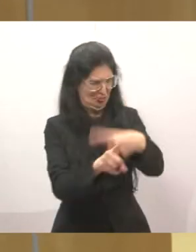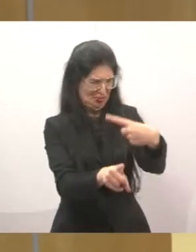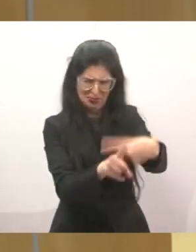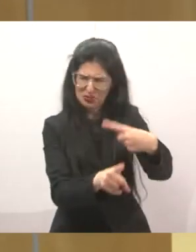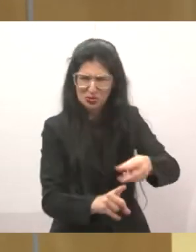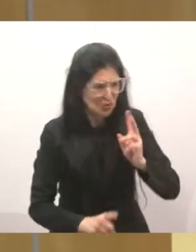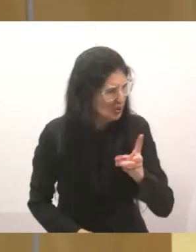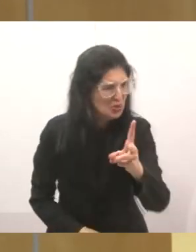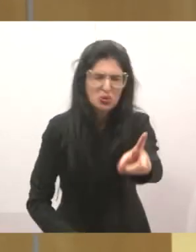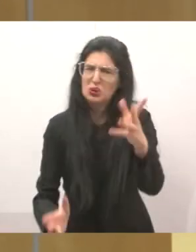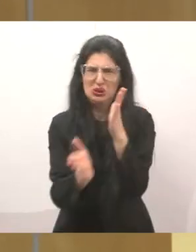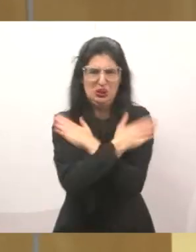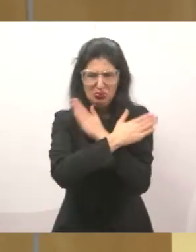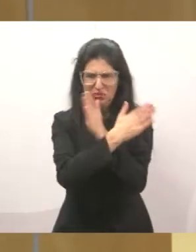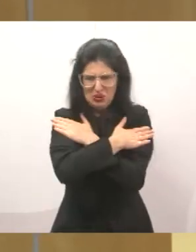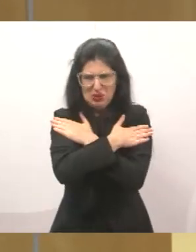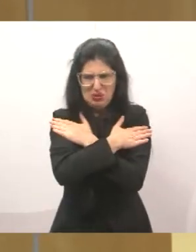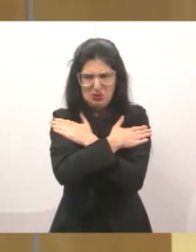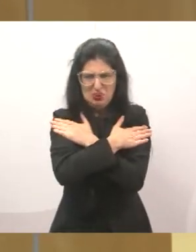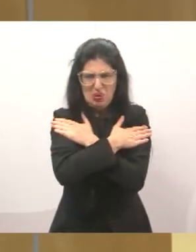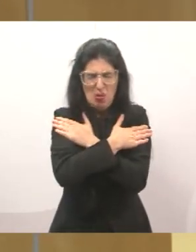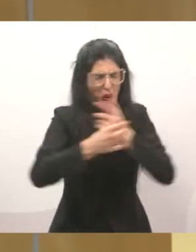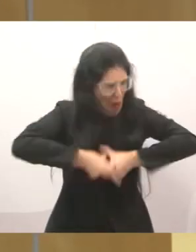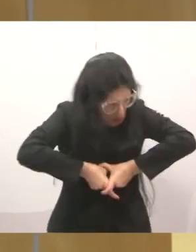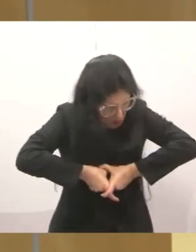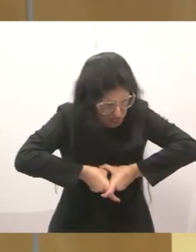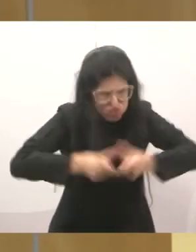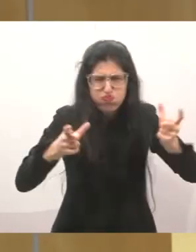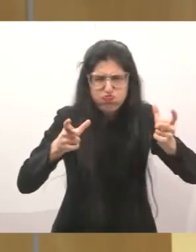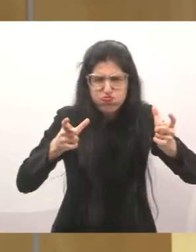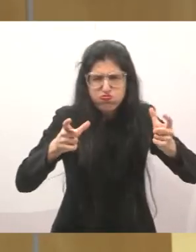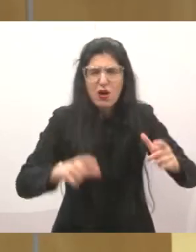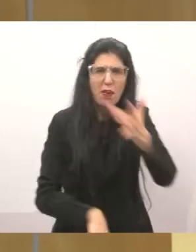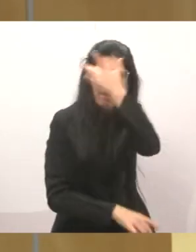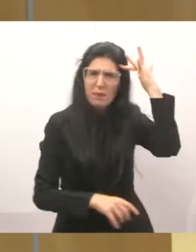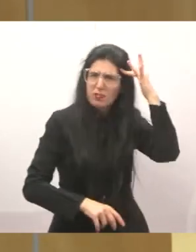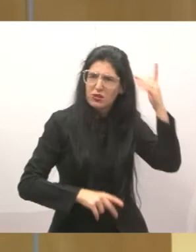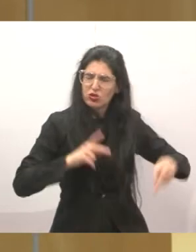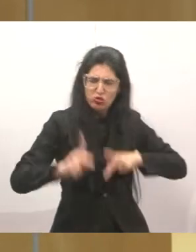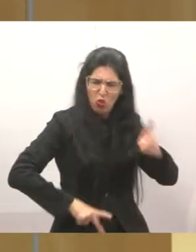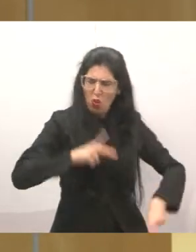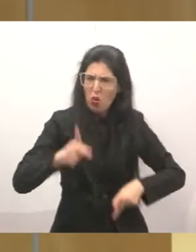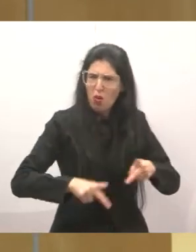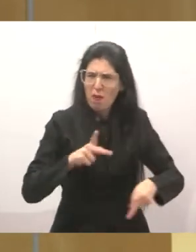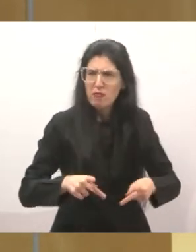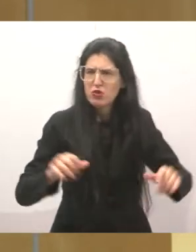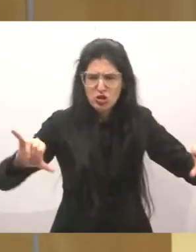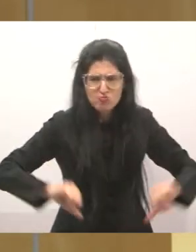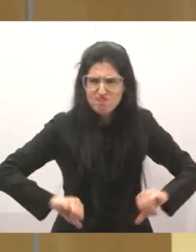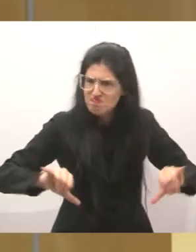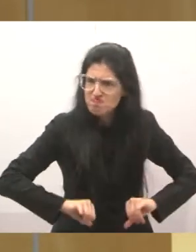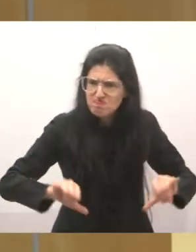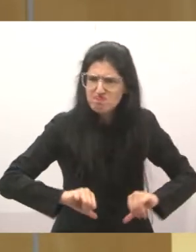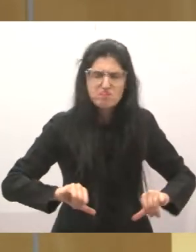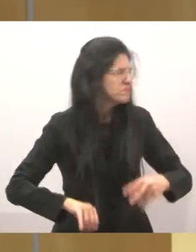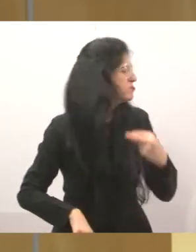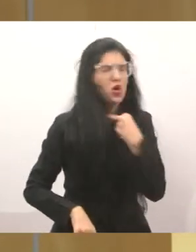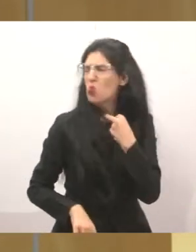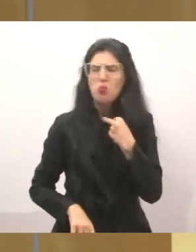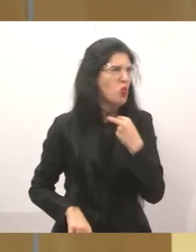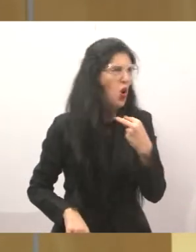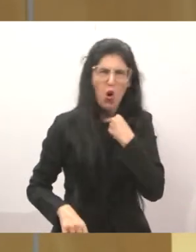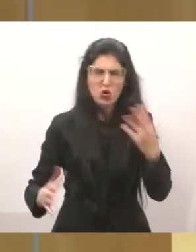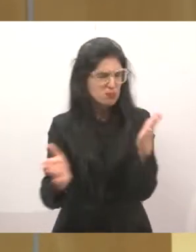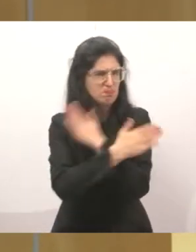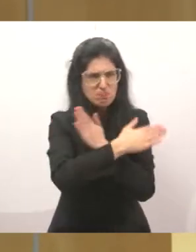desemprego aumentar na nossa cidade no dia a dia, e a população é que mais sofre. Se for melhorar o transporte, vamos discutir, mas o que a gente entende